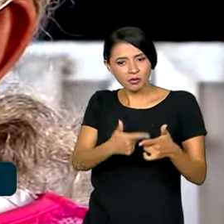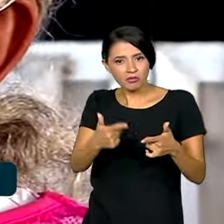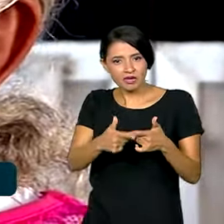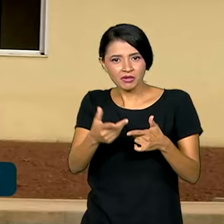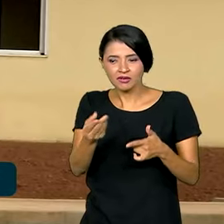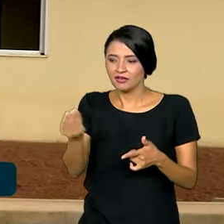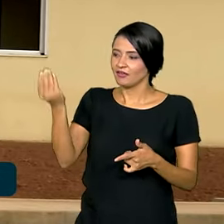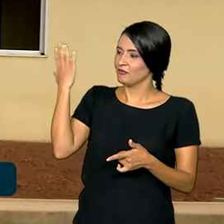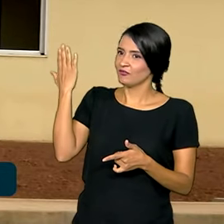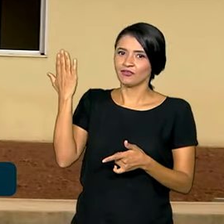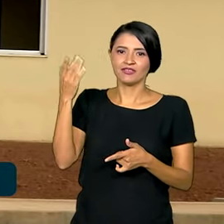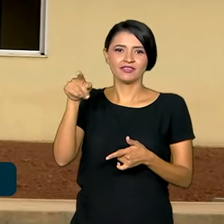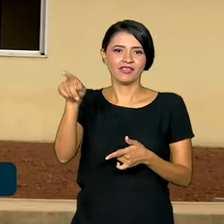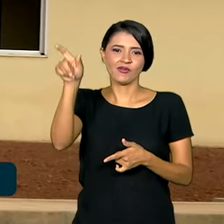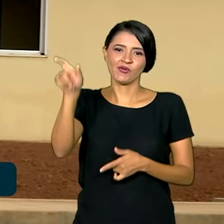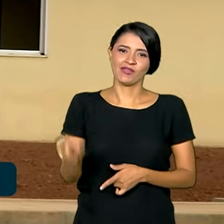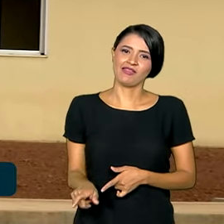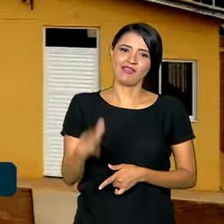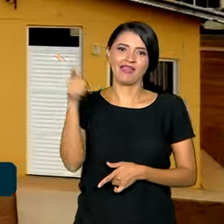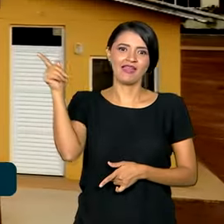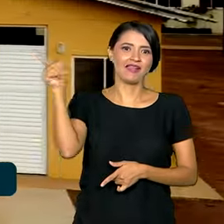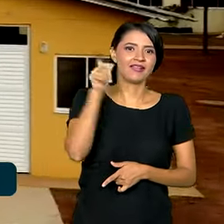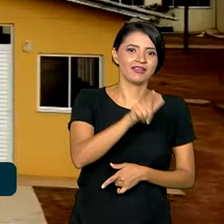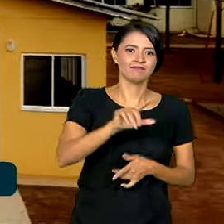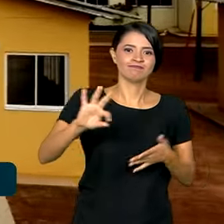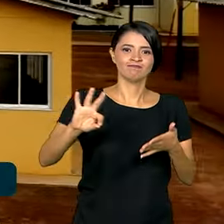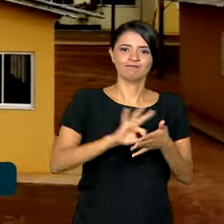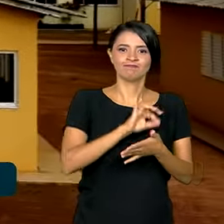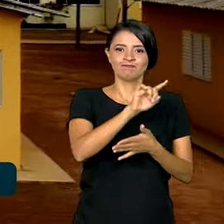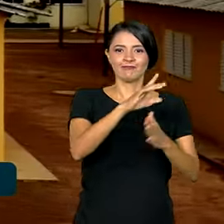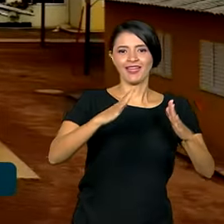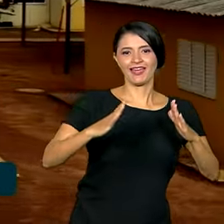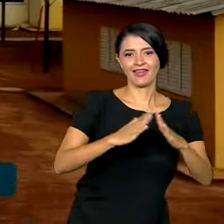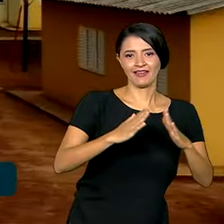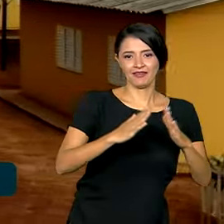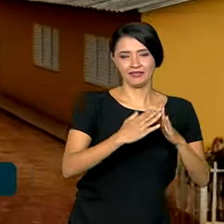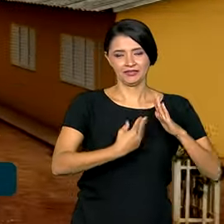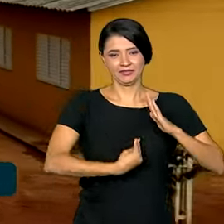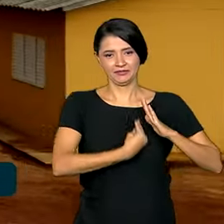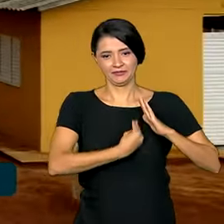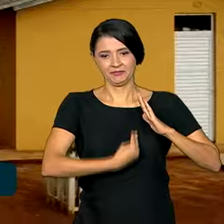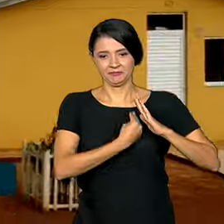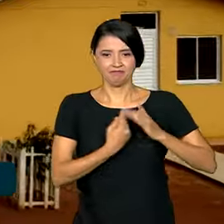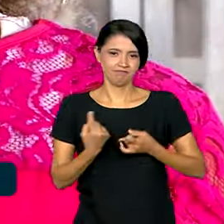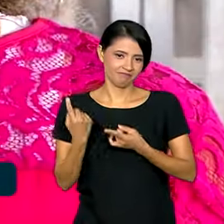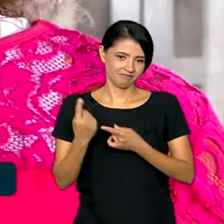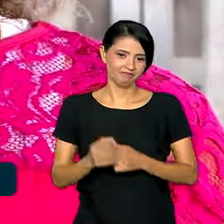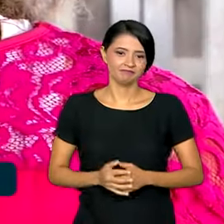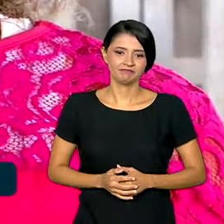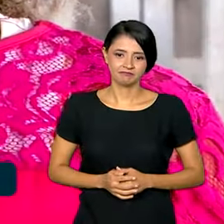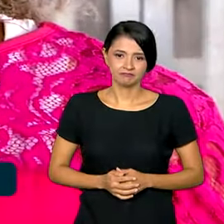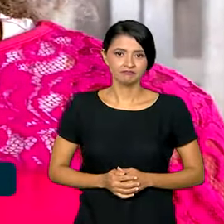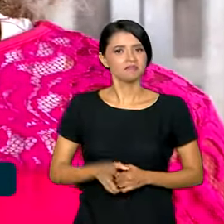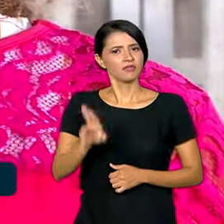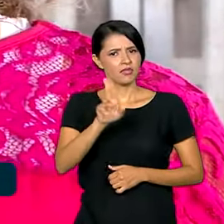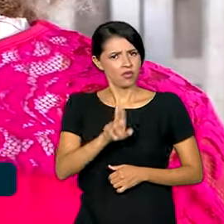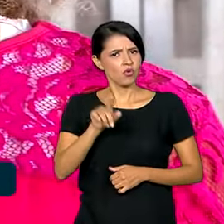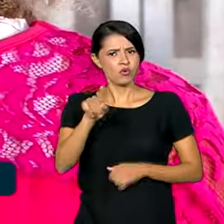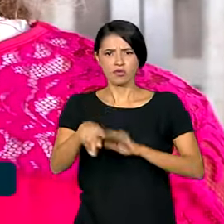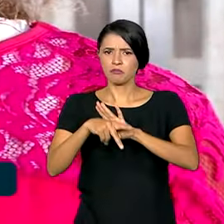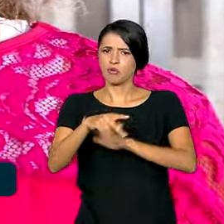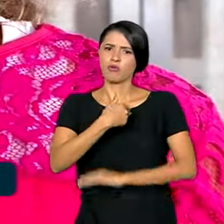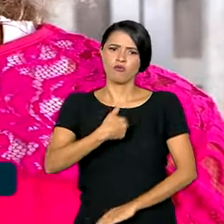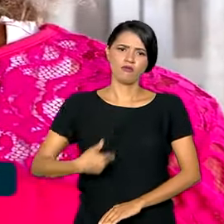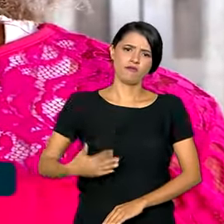pra trás. Dona Raimunda é uma das beneficiadas com uma habitação do programa Minha Casa Minha Vida. Que use aquilo que o governo